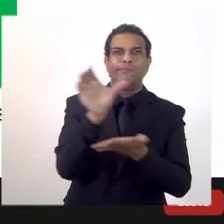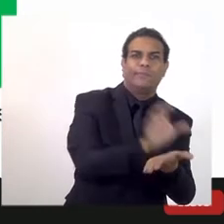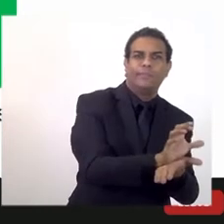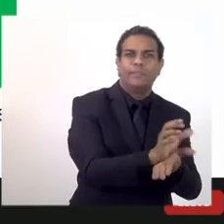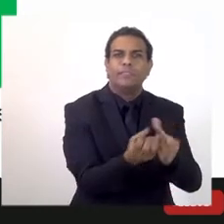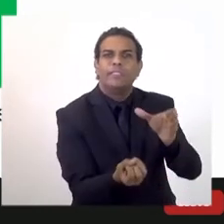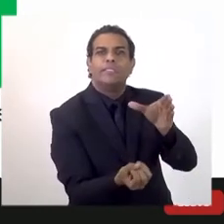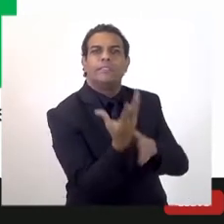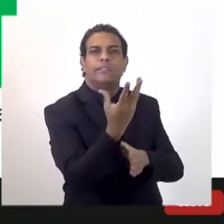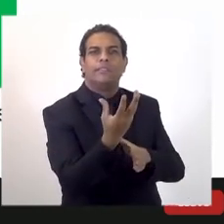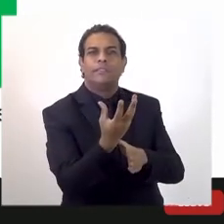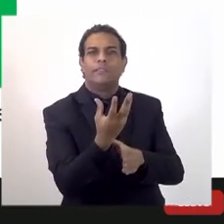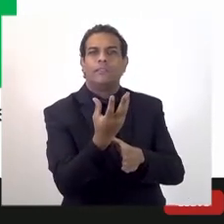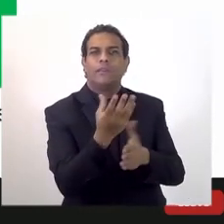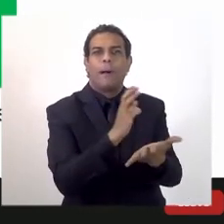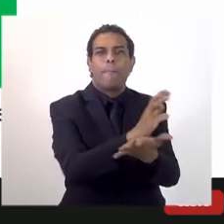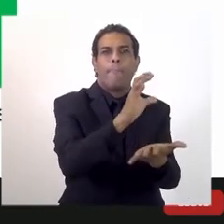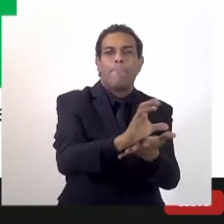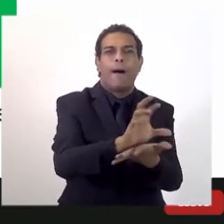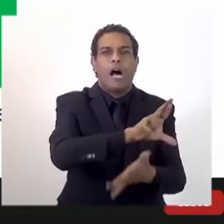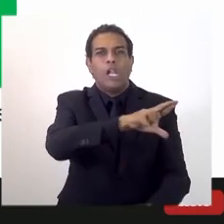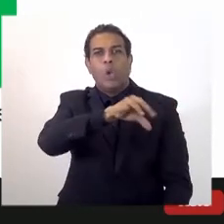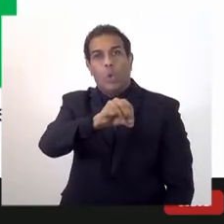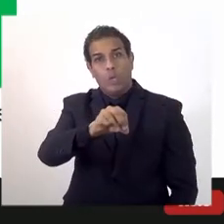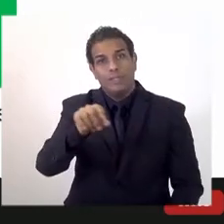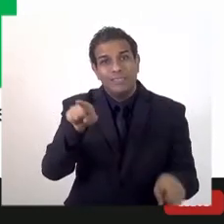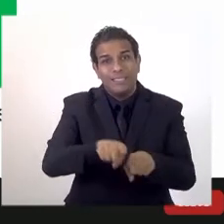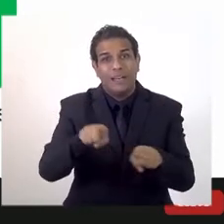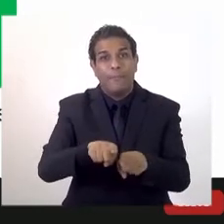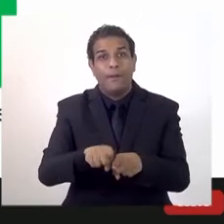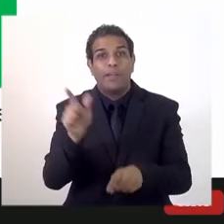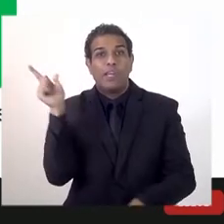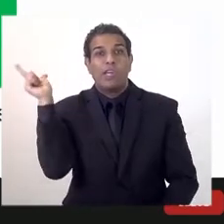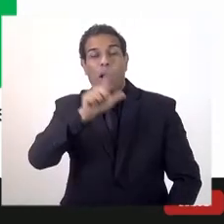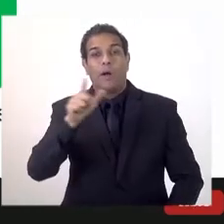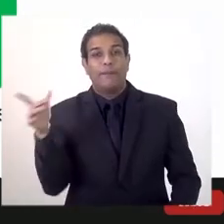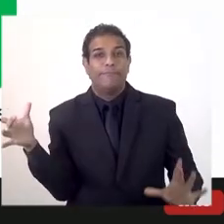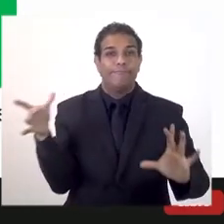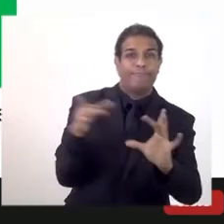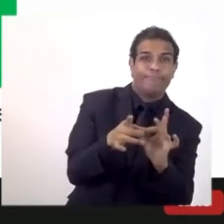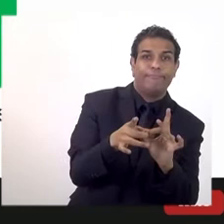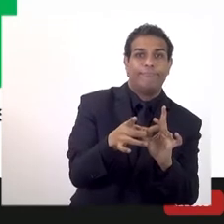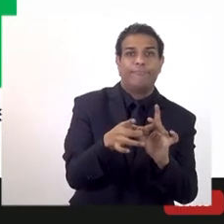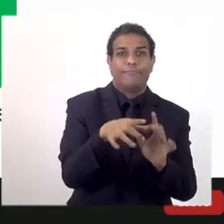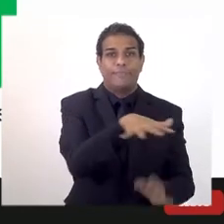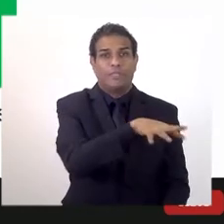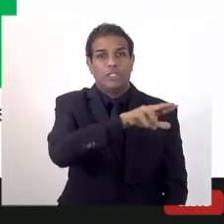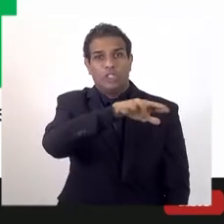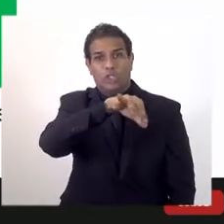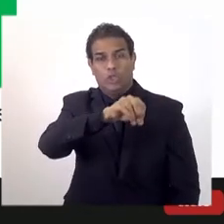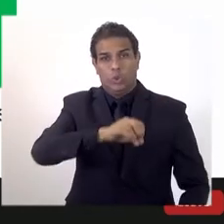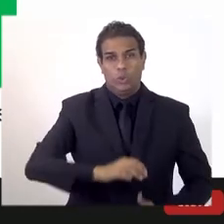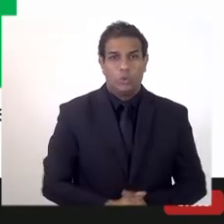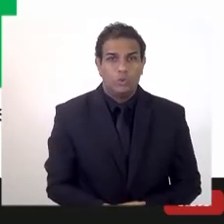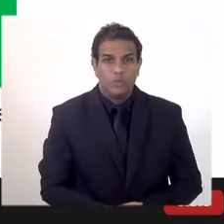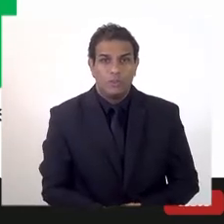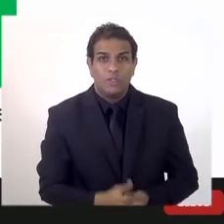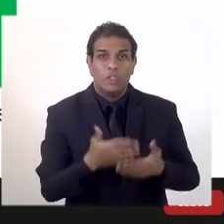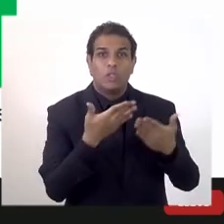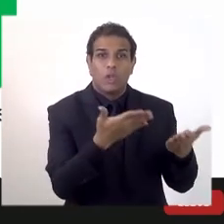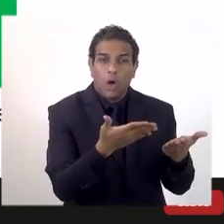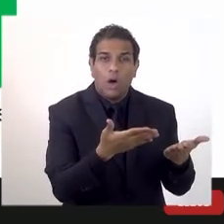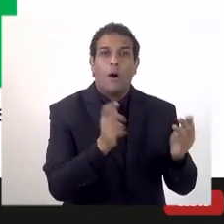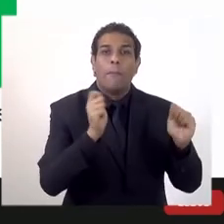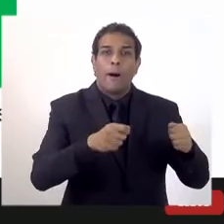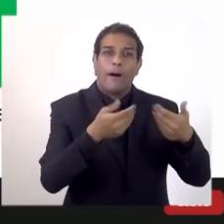N produtos, ou também atraindo pessoas para consumir na nossa região. Hoje o nosso turismo é extremamente diminuto,